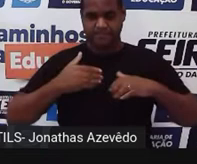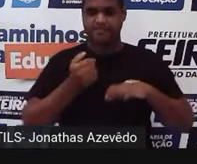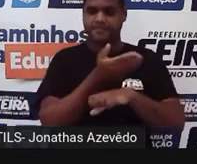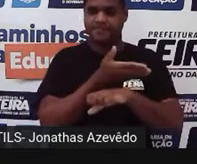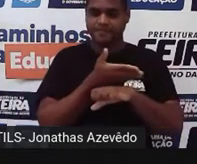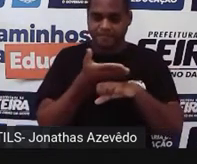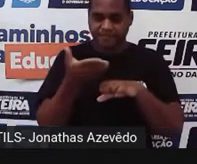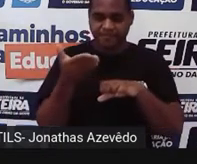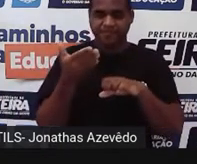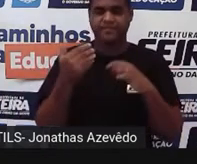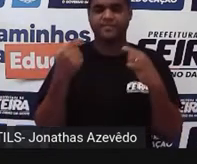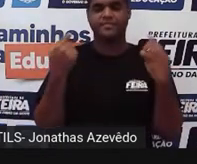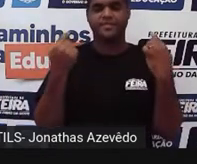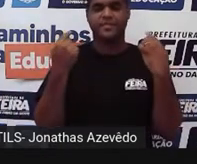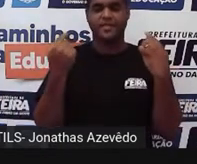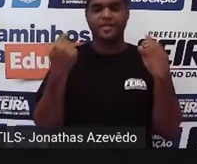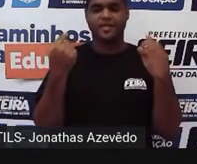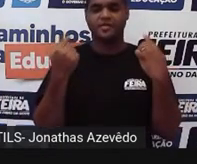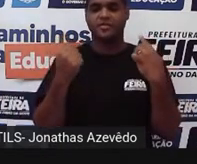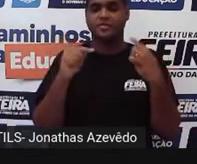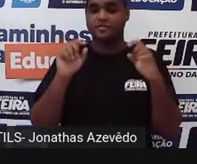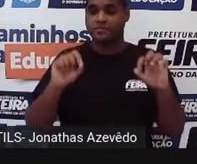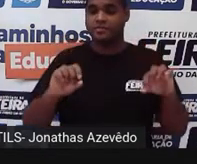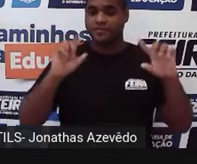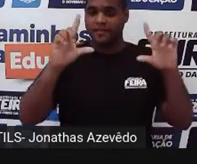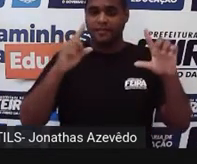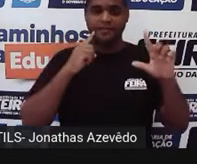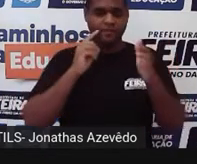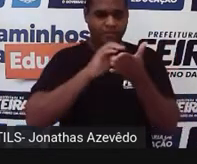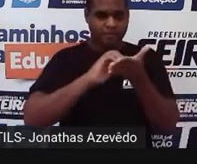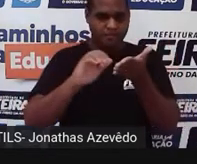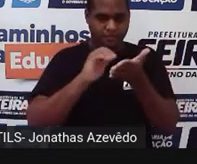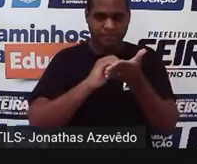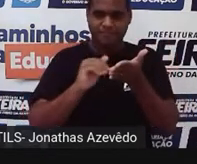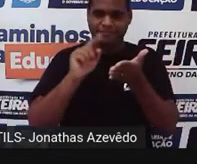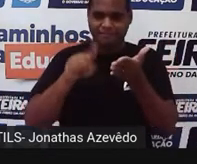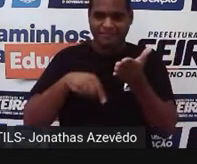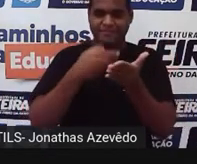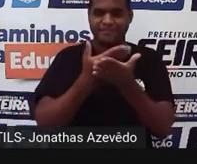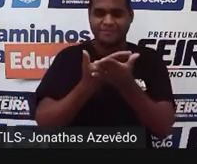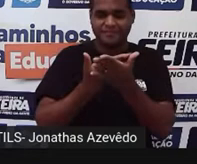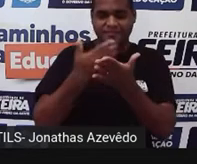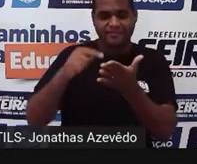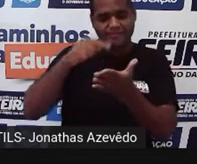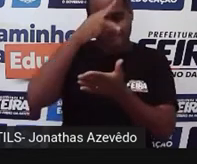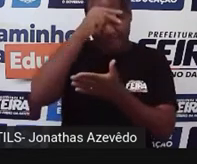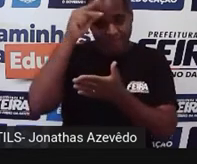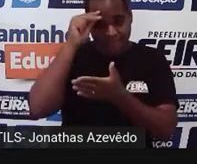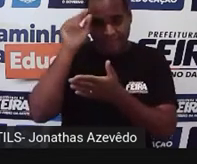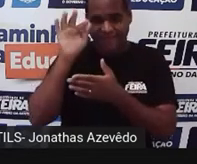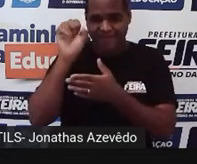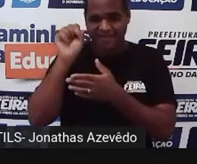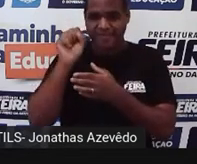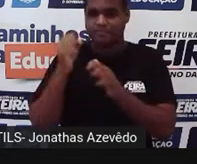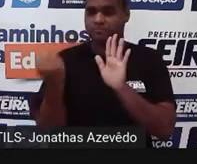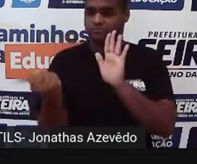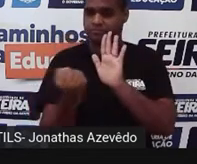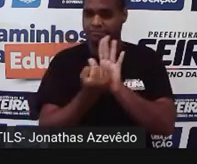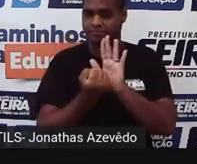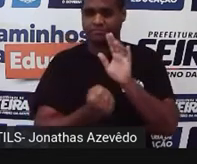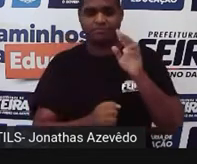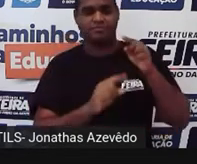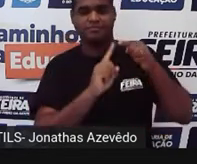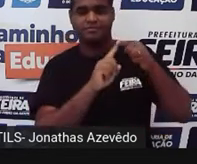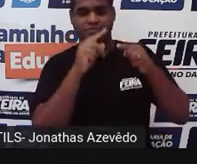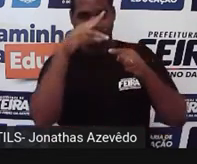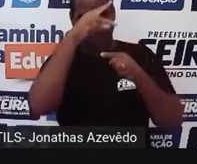branco, atrás de mim o cartaz da Secretaria Municipal de Educação de Feira de Santana, que tem as logomarcas da